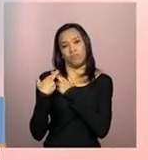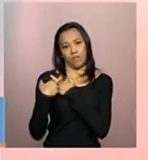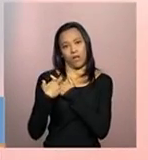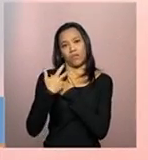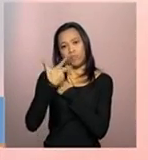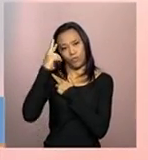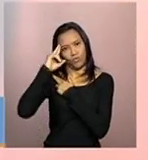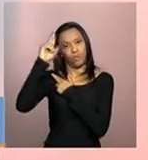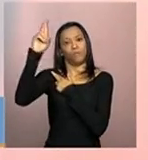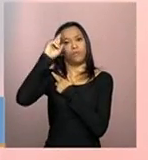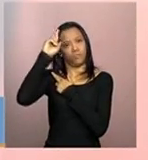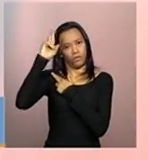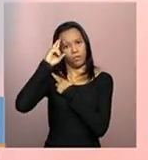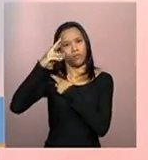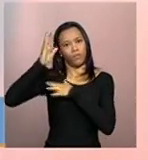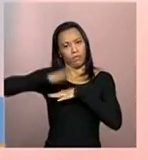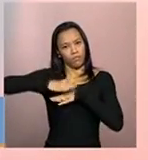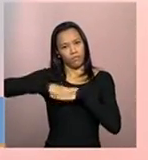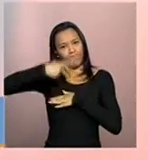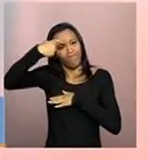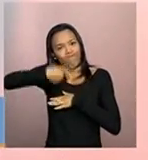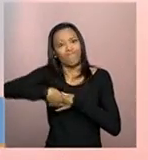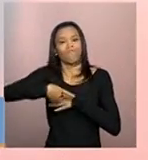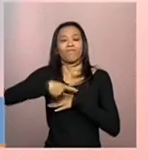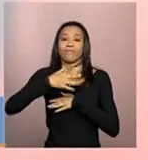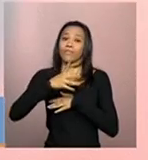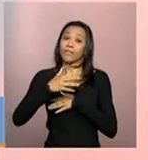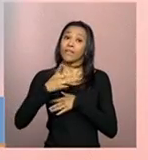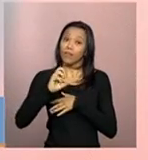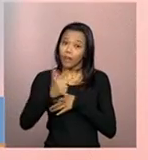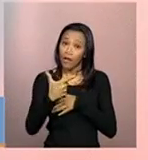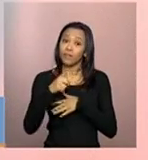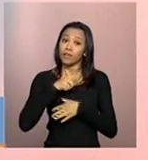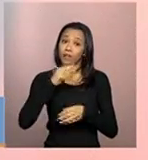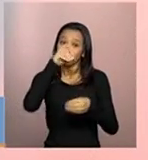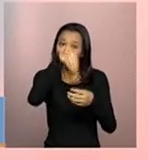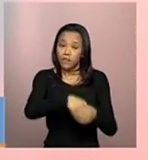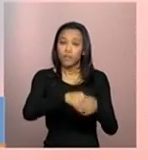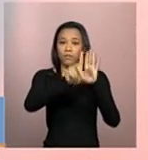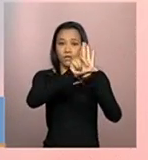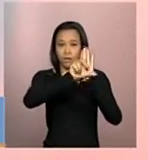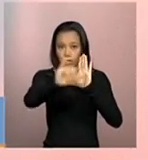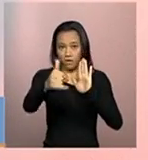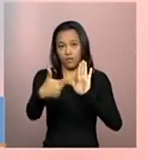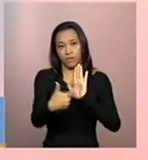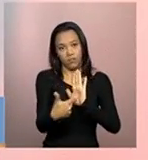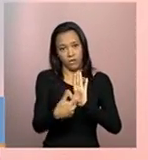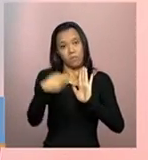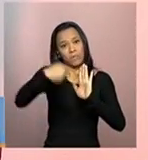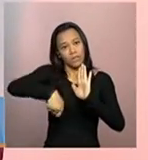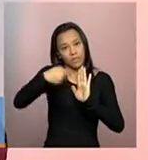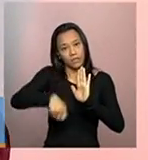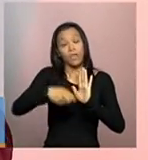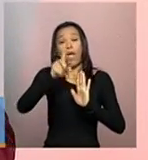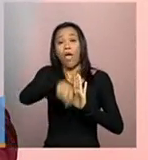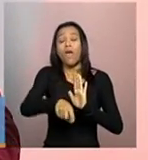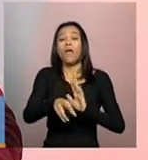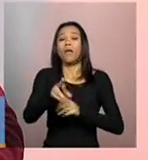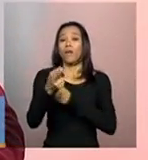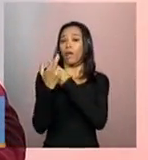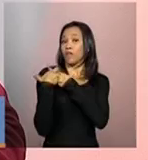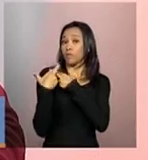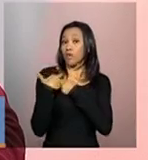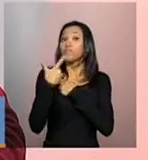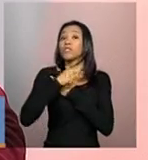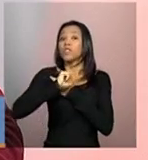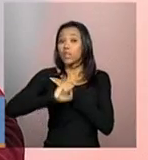competência. Isso está pactuado na nossa NOB 2012. É competência do órgão municipal realizar o